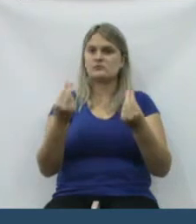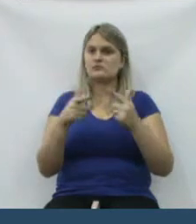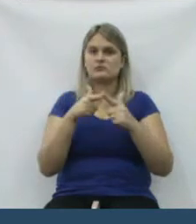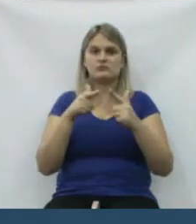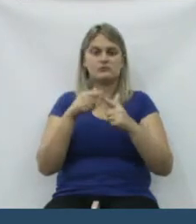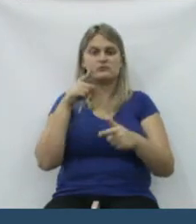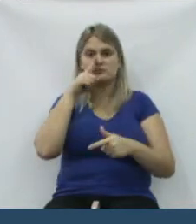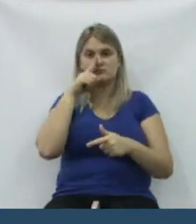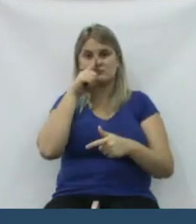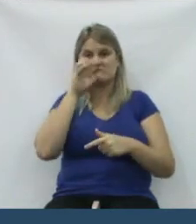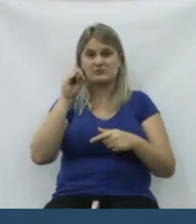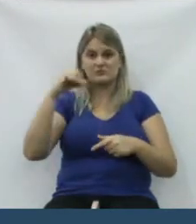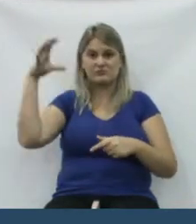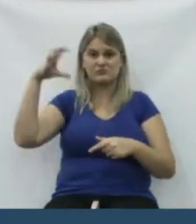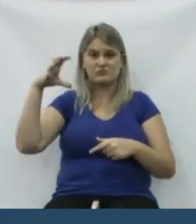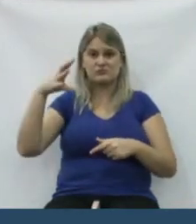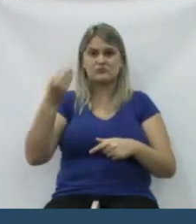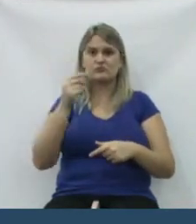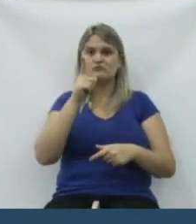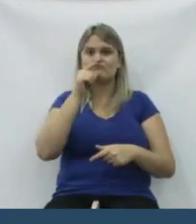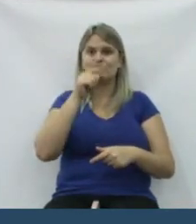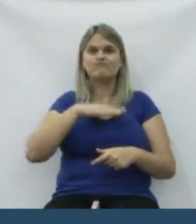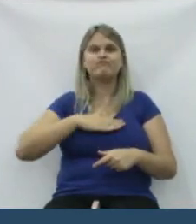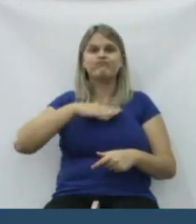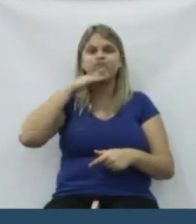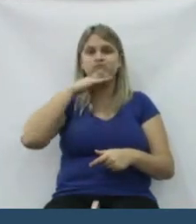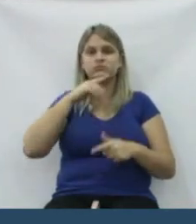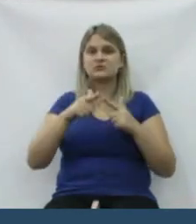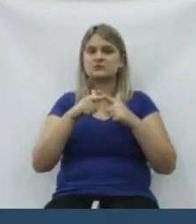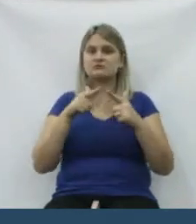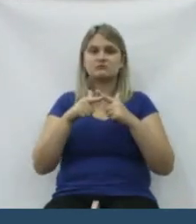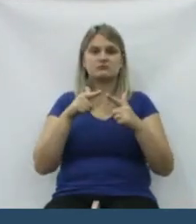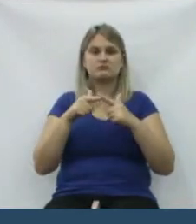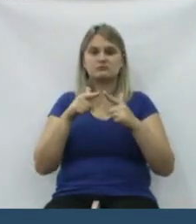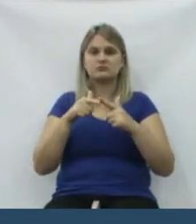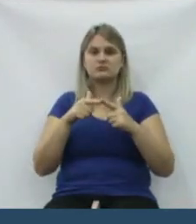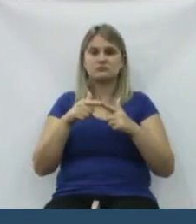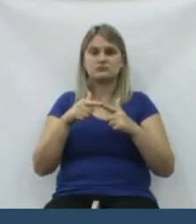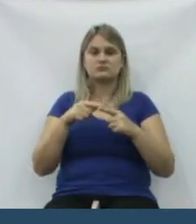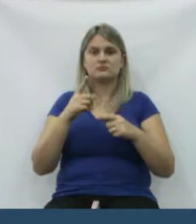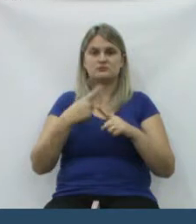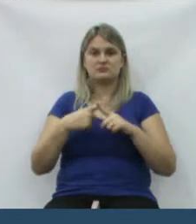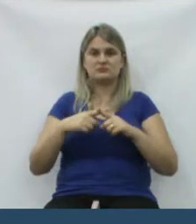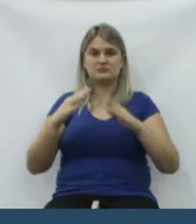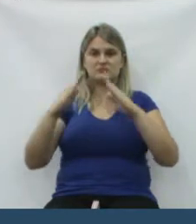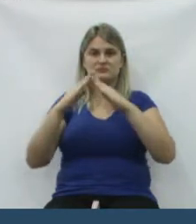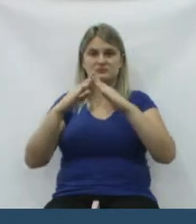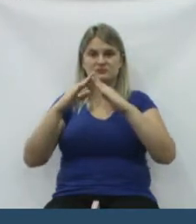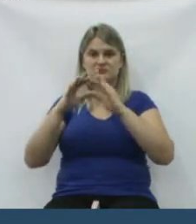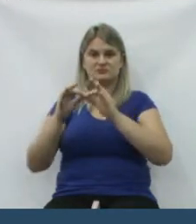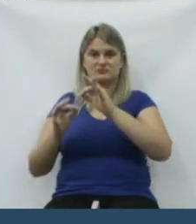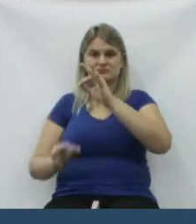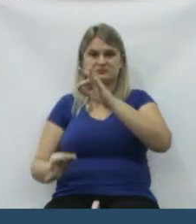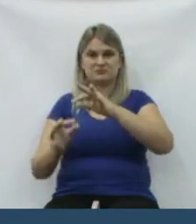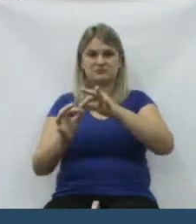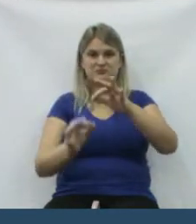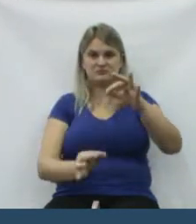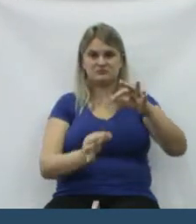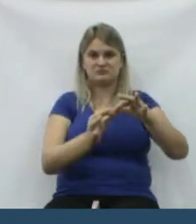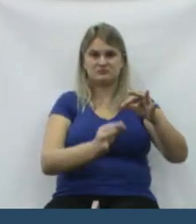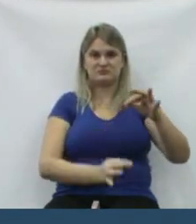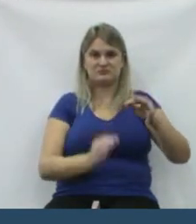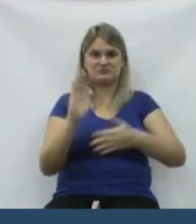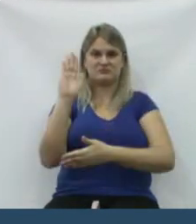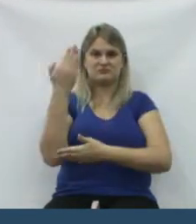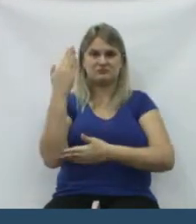Iguaçu, que quando eu eixo, fica os pilares dessas casas, e todos eles quase são de